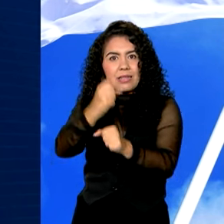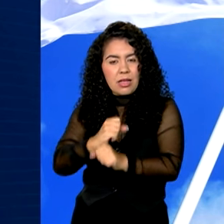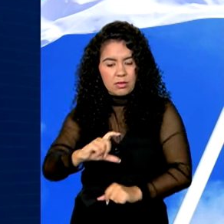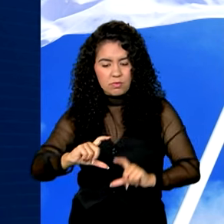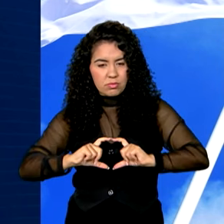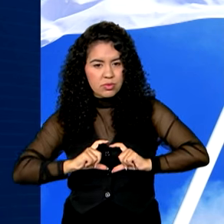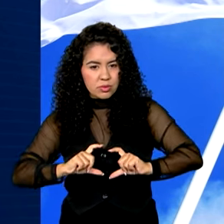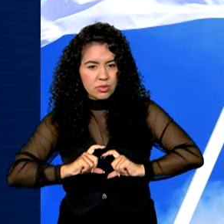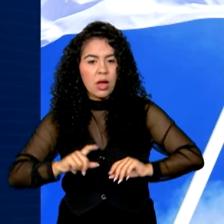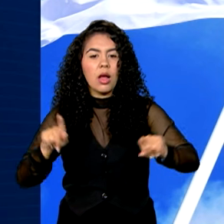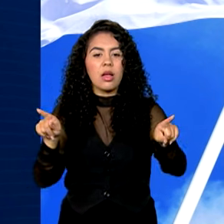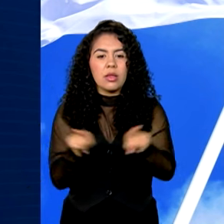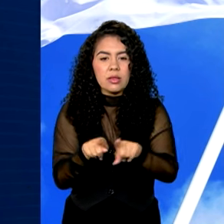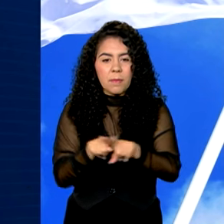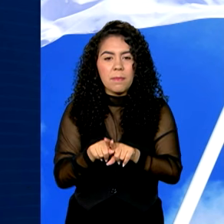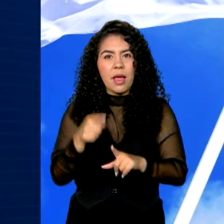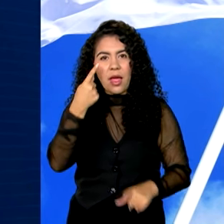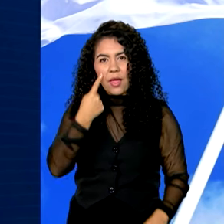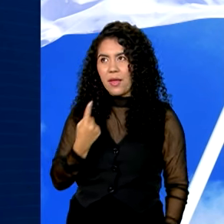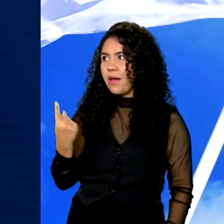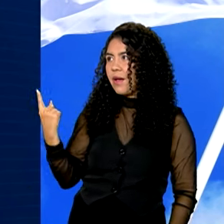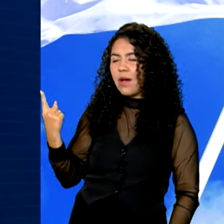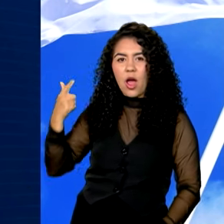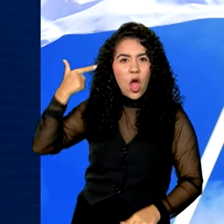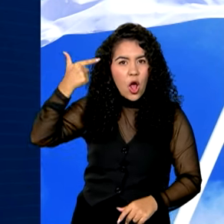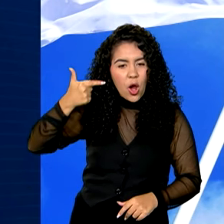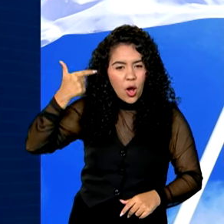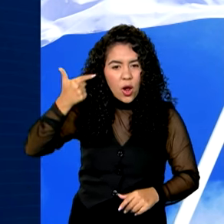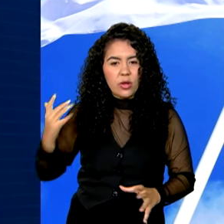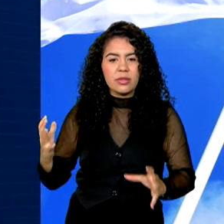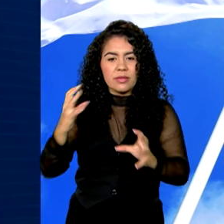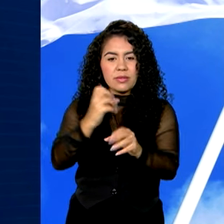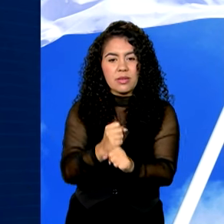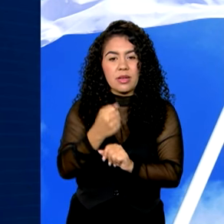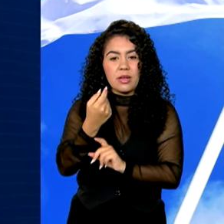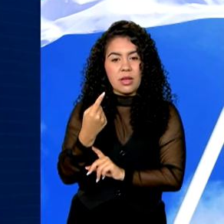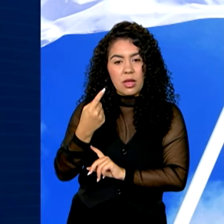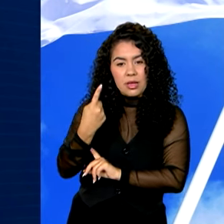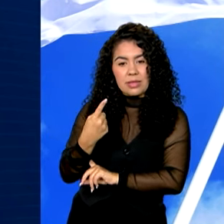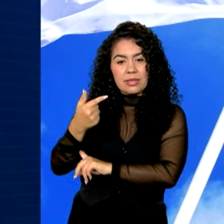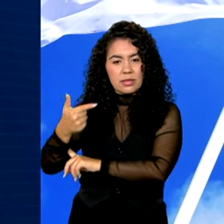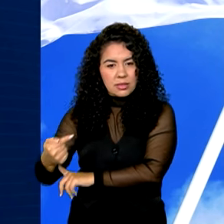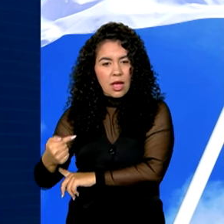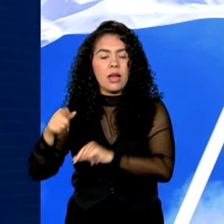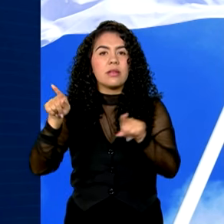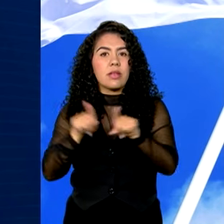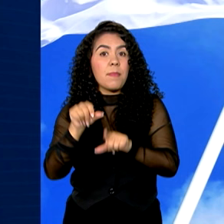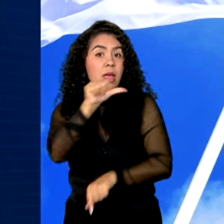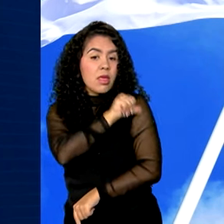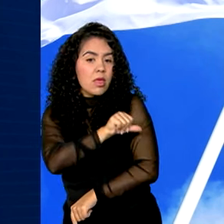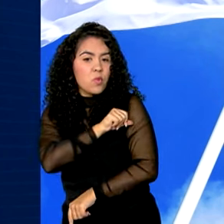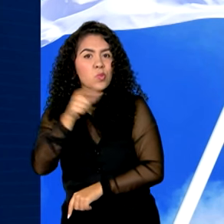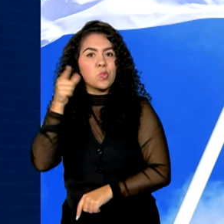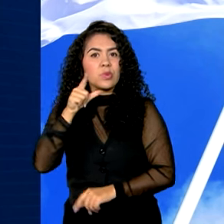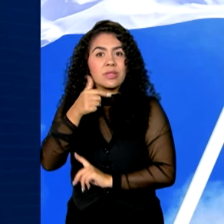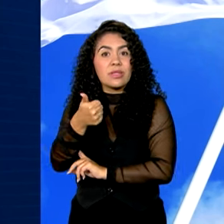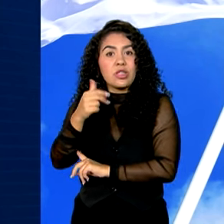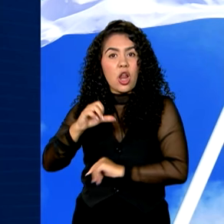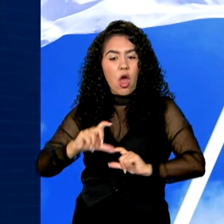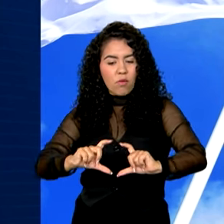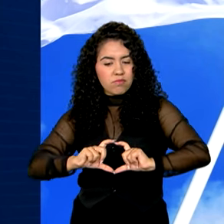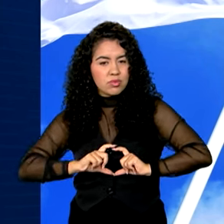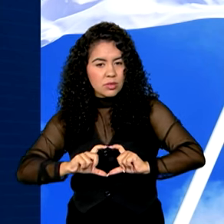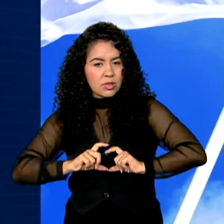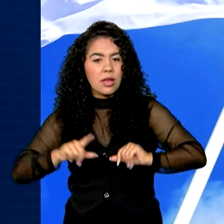Londres no ano de 2012. Em 2016, no Rio de Janeiro, foram 19 medalhas conquistadas. E em